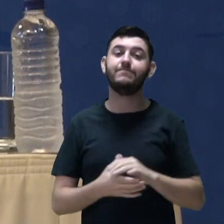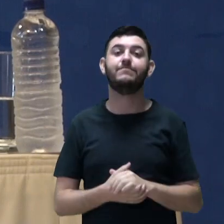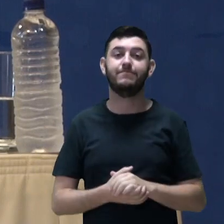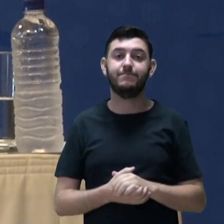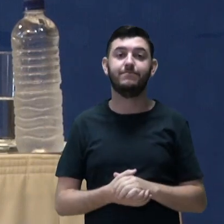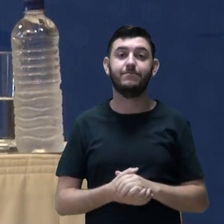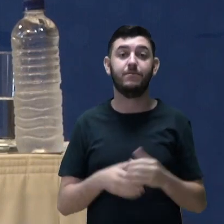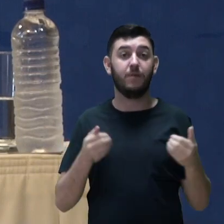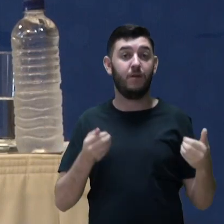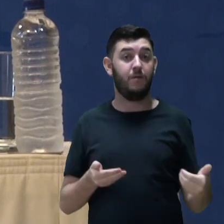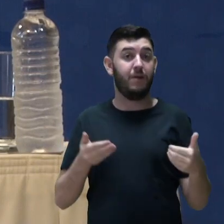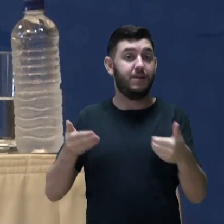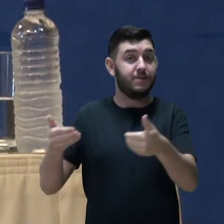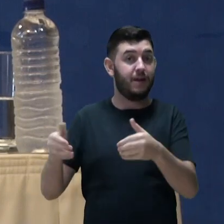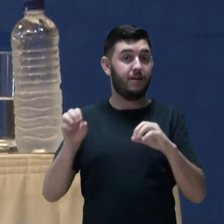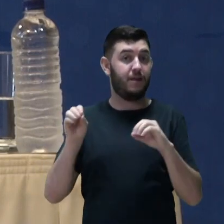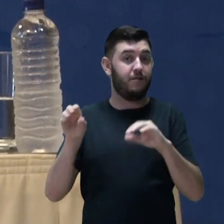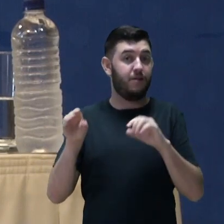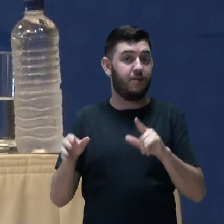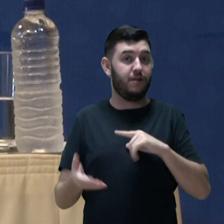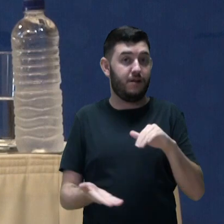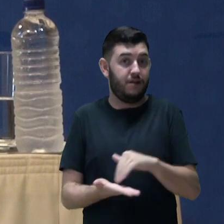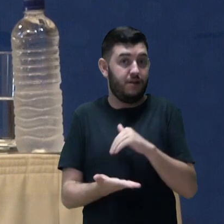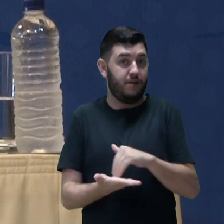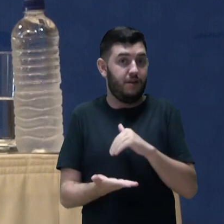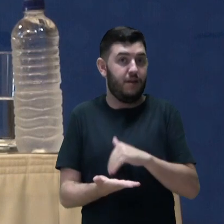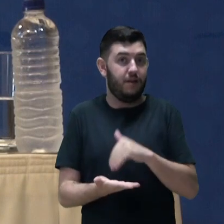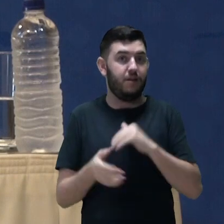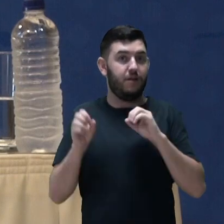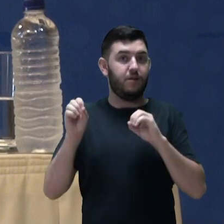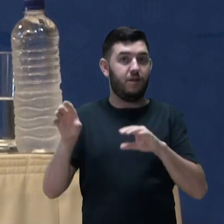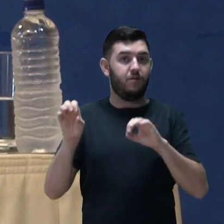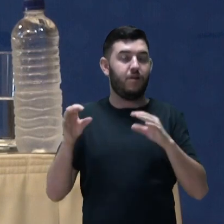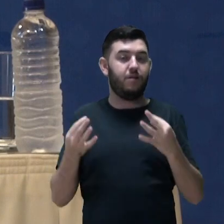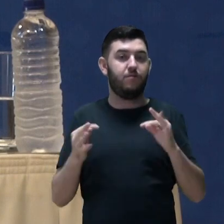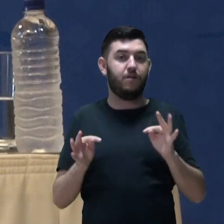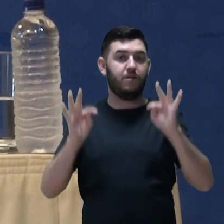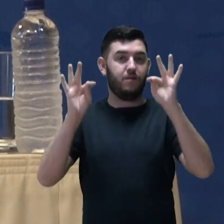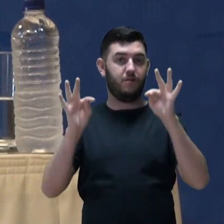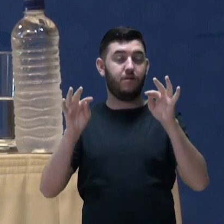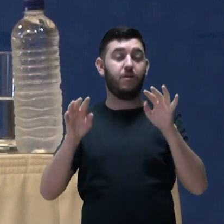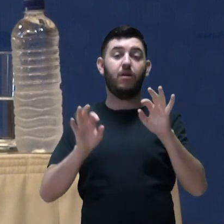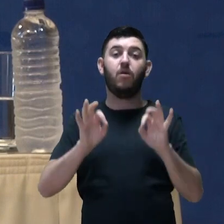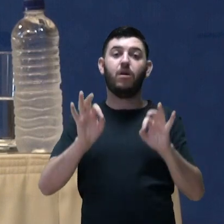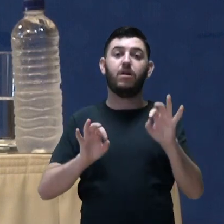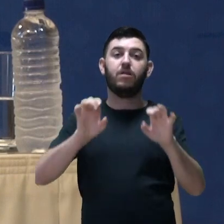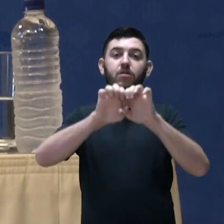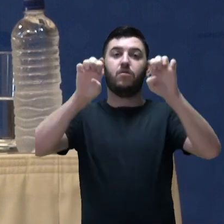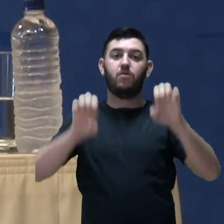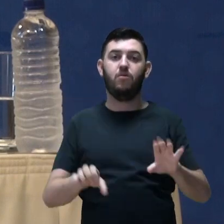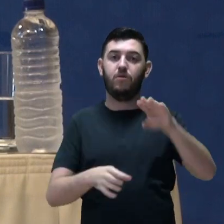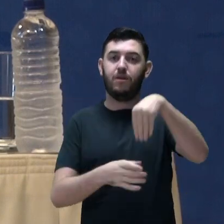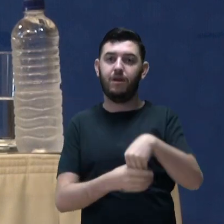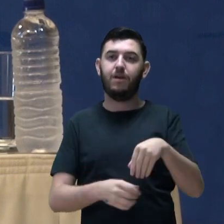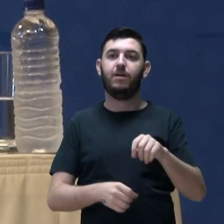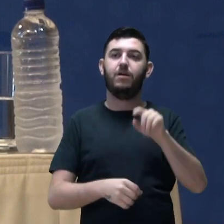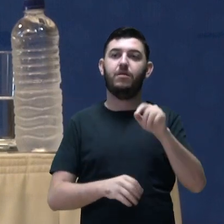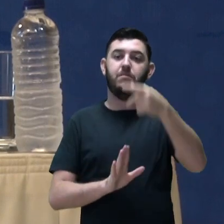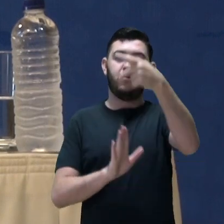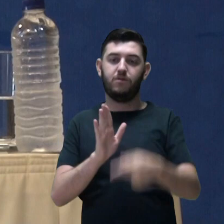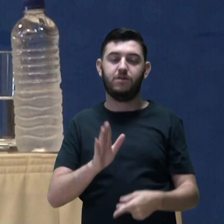Ministério da Educação, por meio da Secretaria de Educação Profissional e Tecnológica, estruturou então o programa Novos Caminhos,